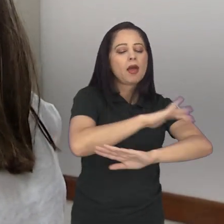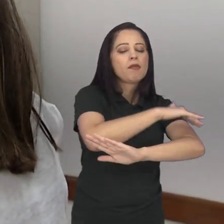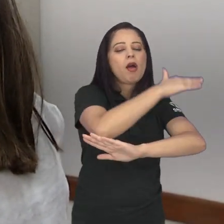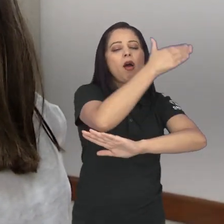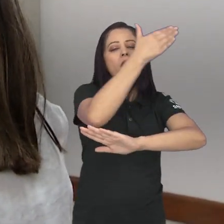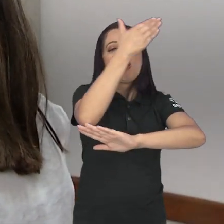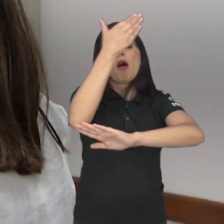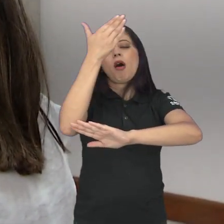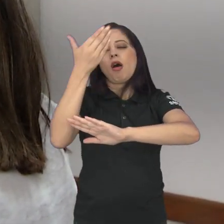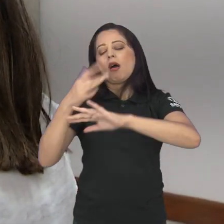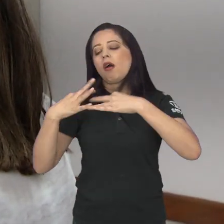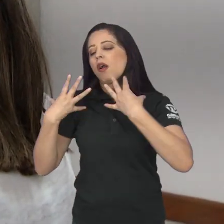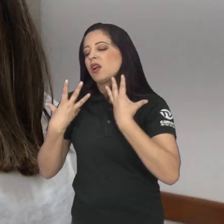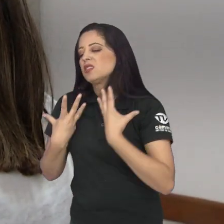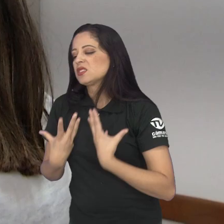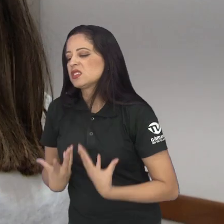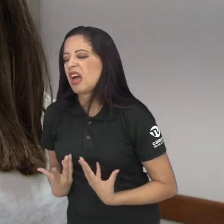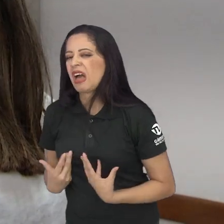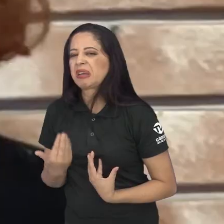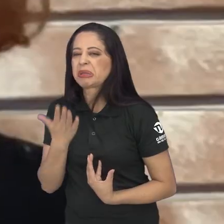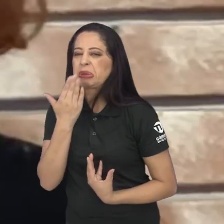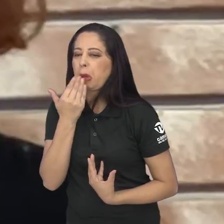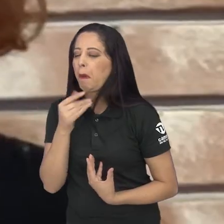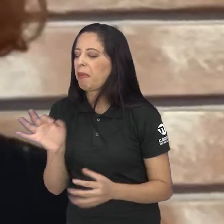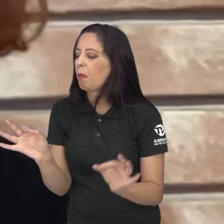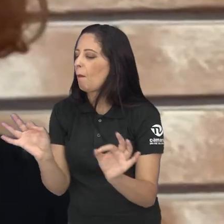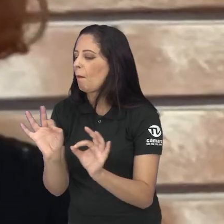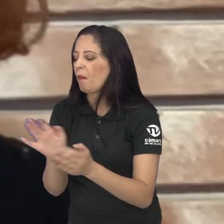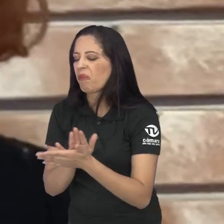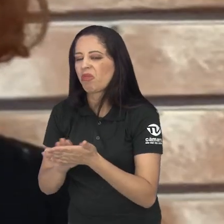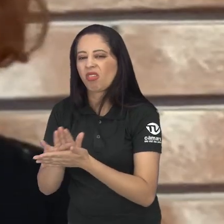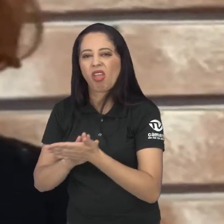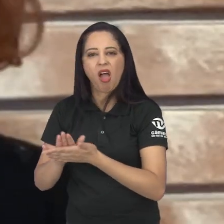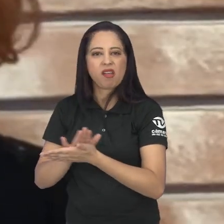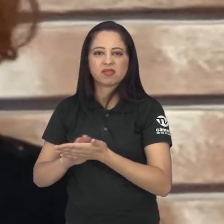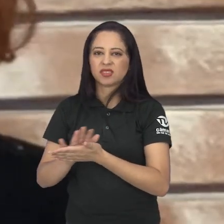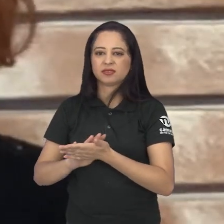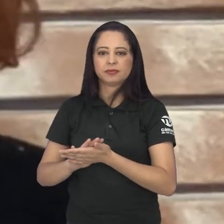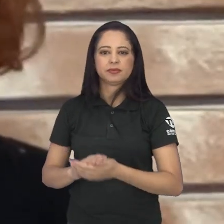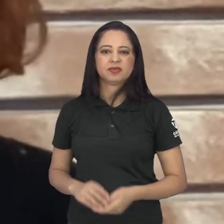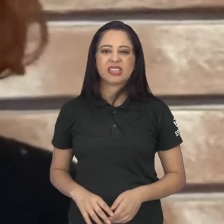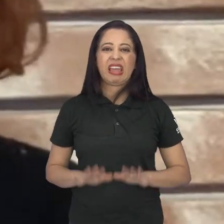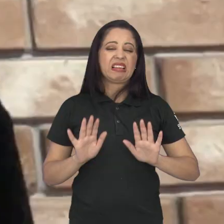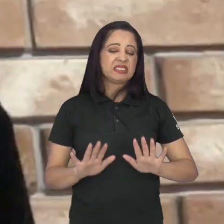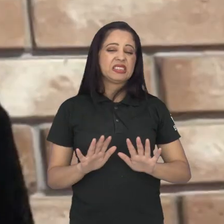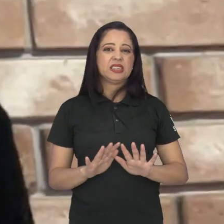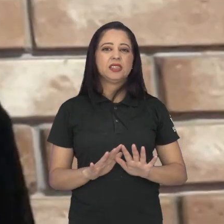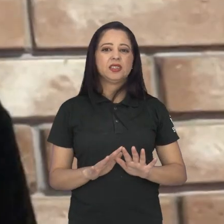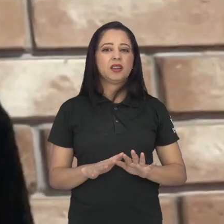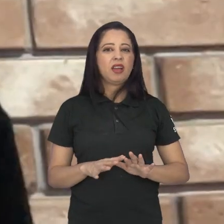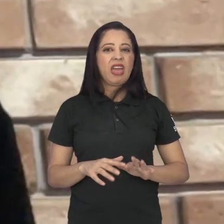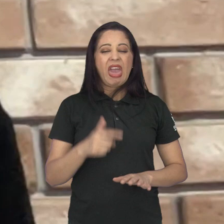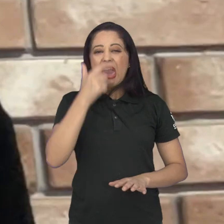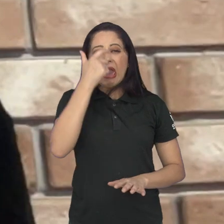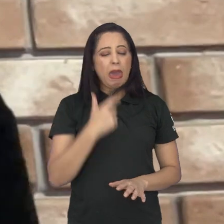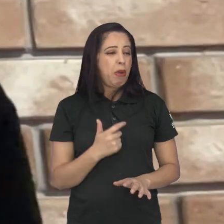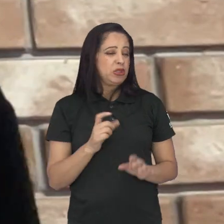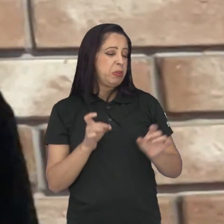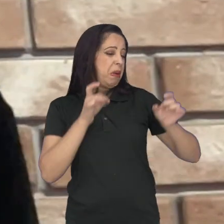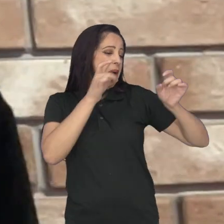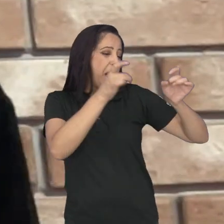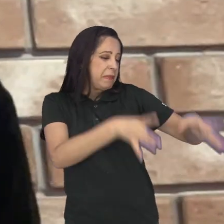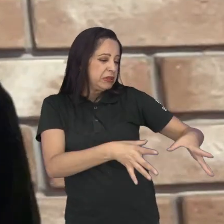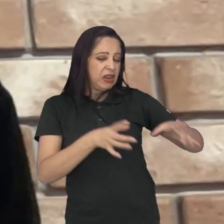exausta e mal tinha vontade de comer. Foi então que percebeu que algo não ia bem com a saúde. Tudo eu comecei a desleixar,